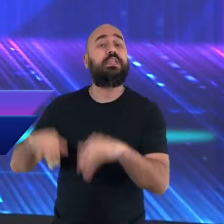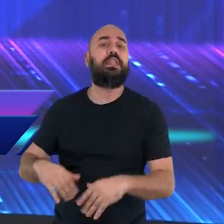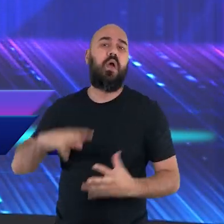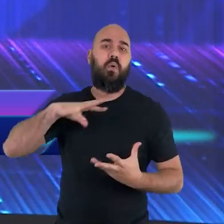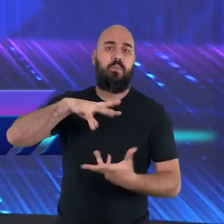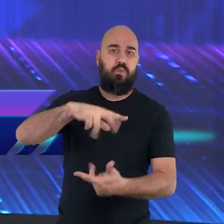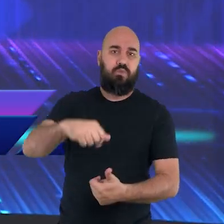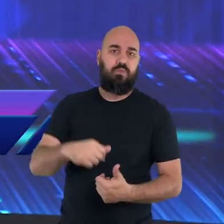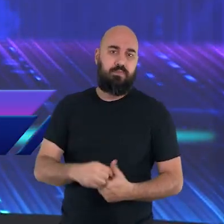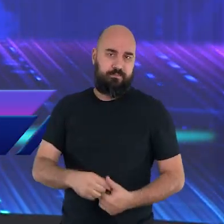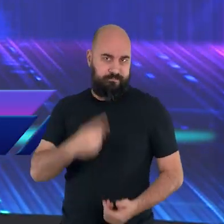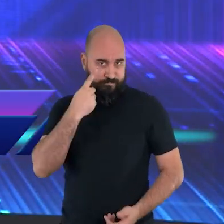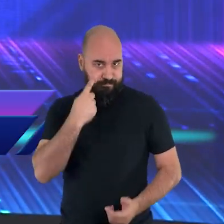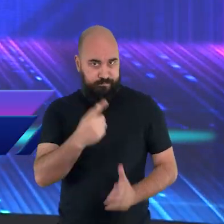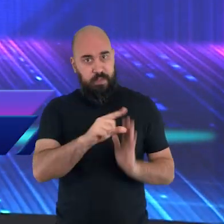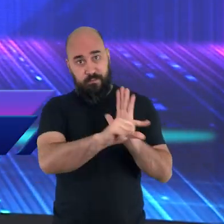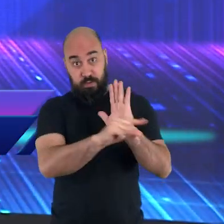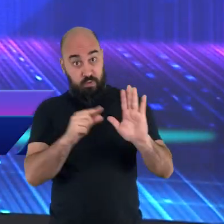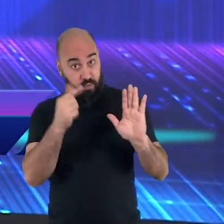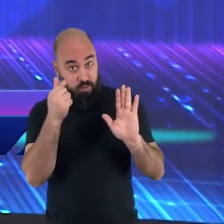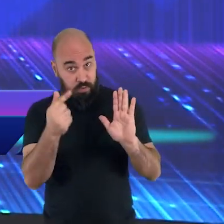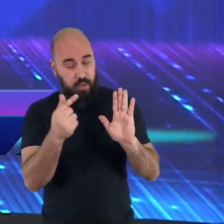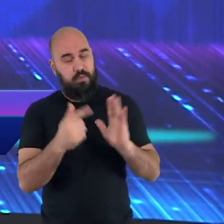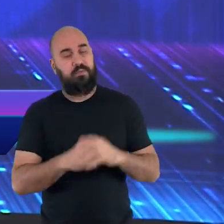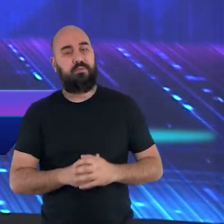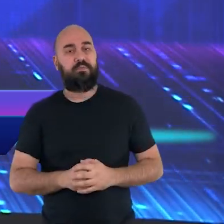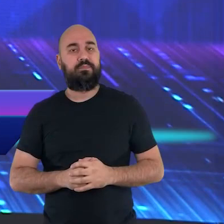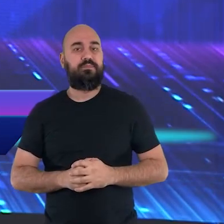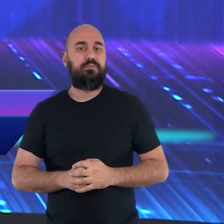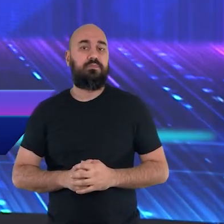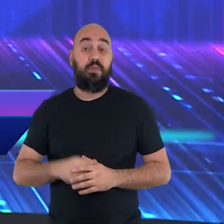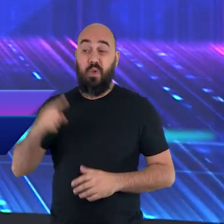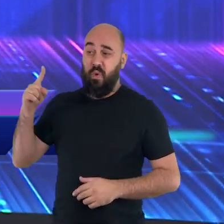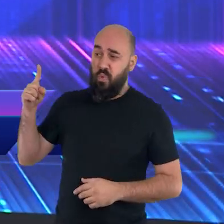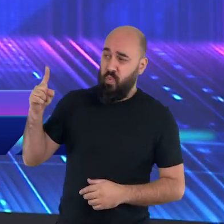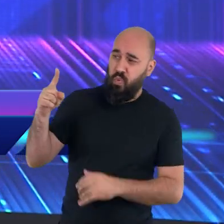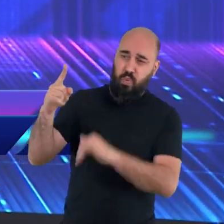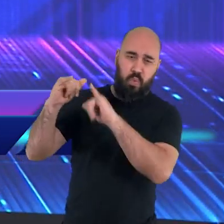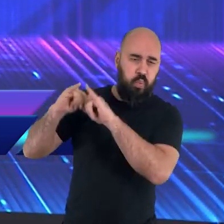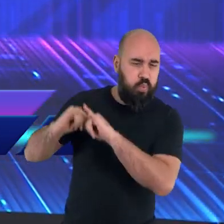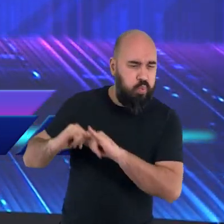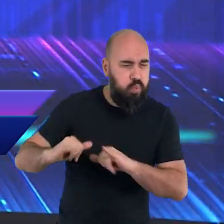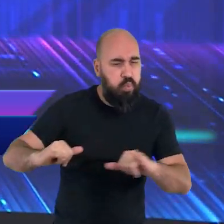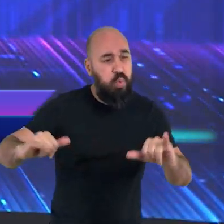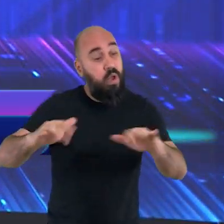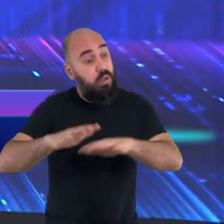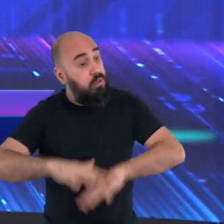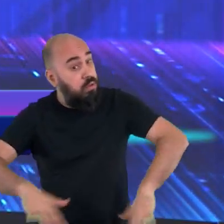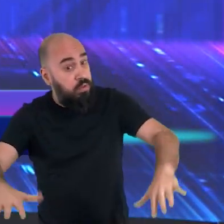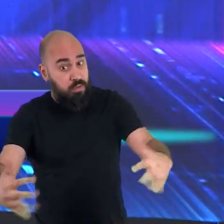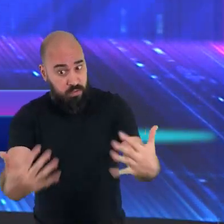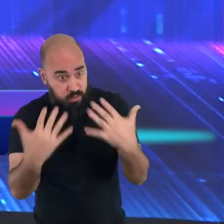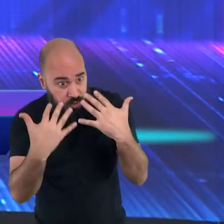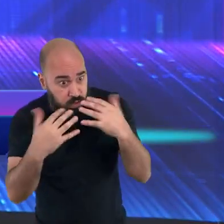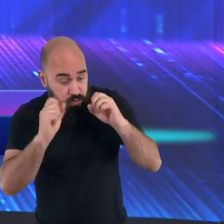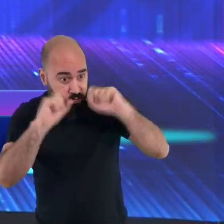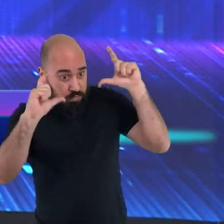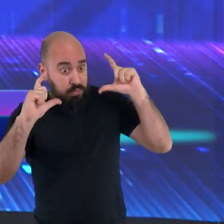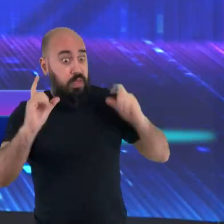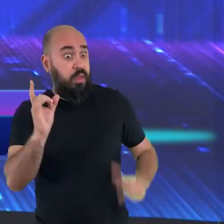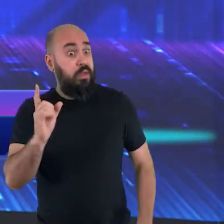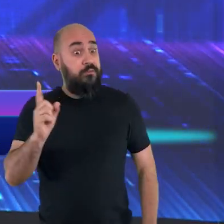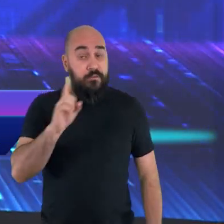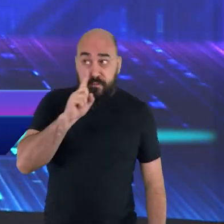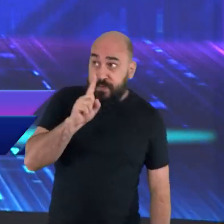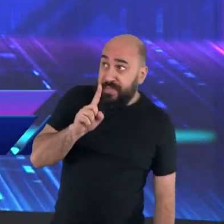em grande voz. Temei a Deus e dai-lhe glória, pois é chegada a hora do seu juízo. E